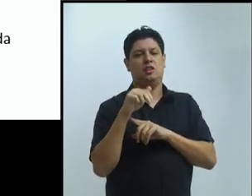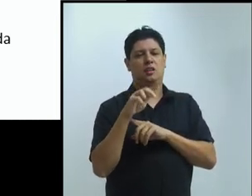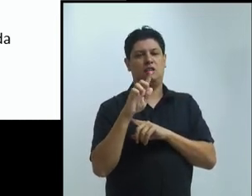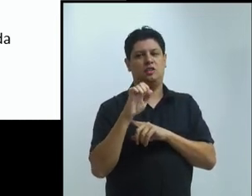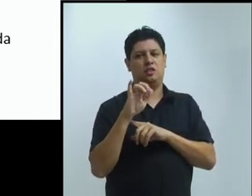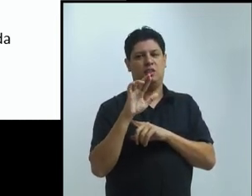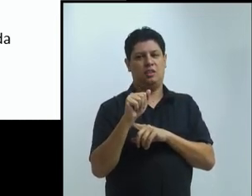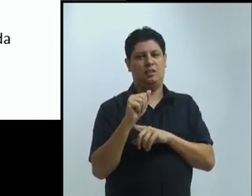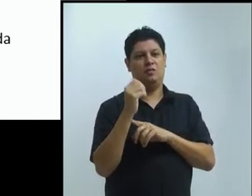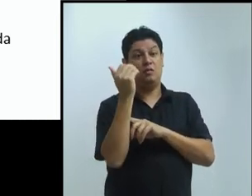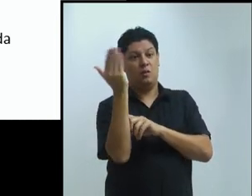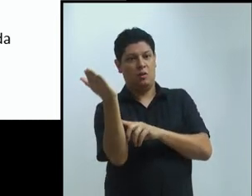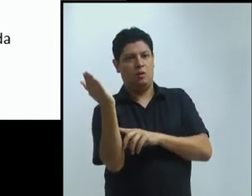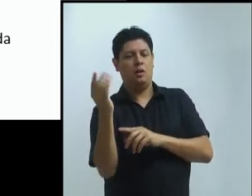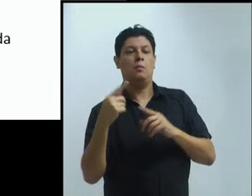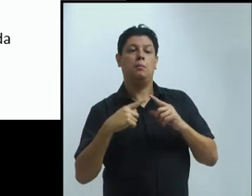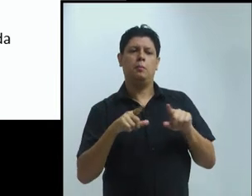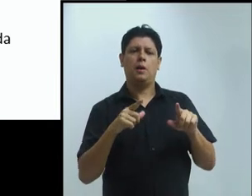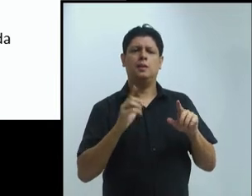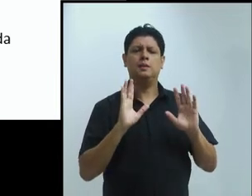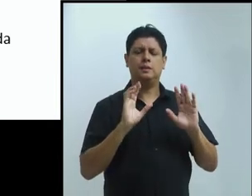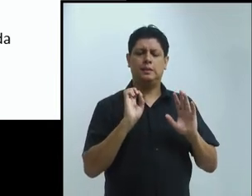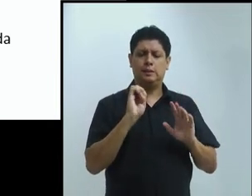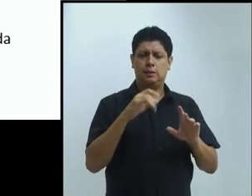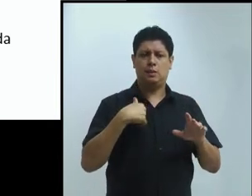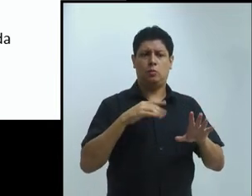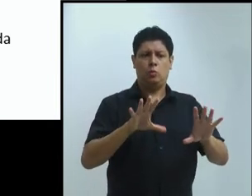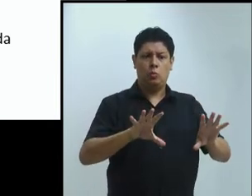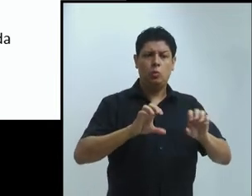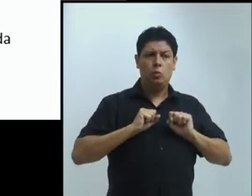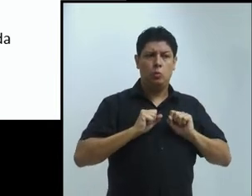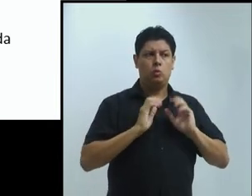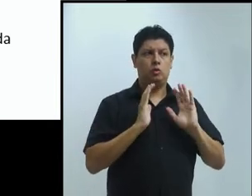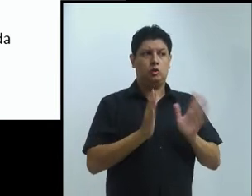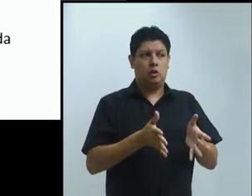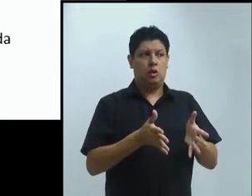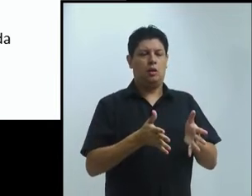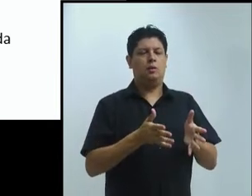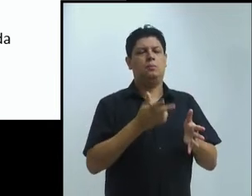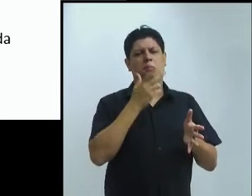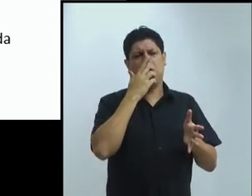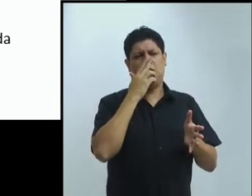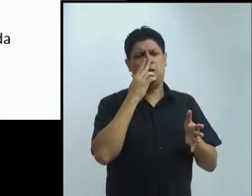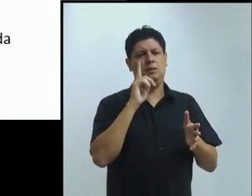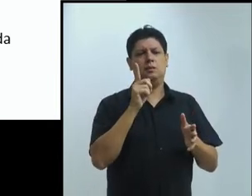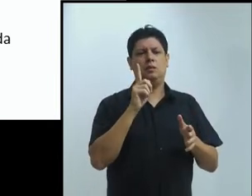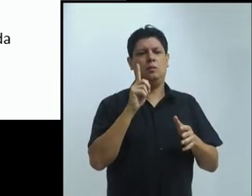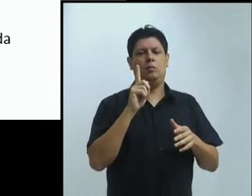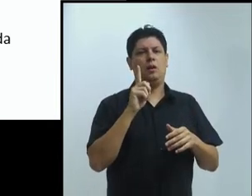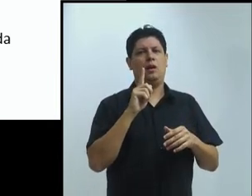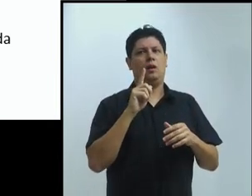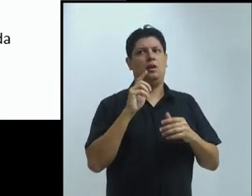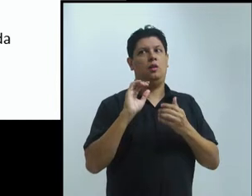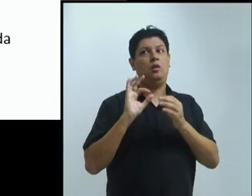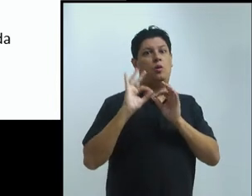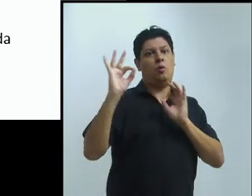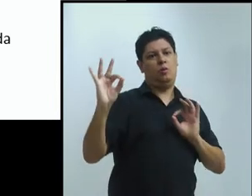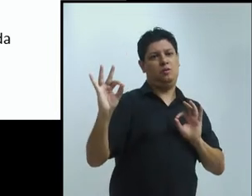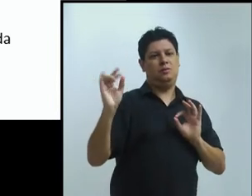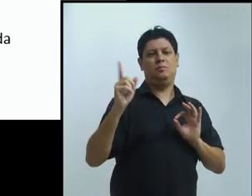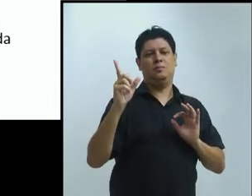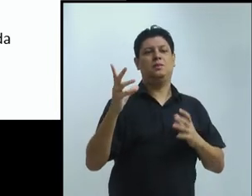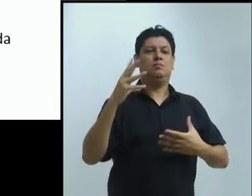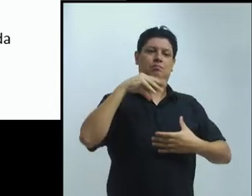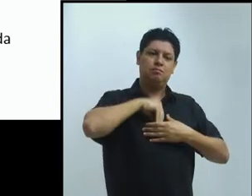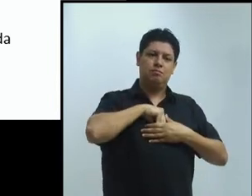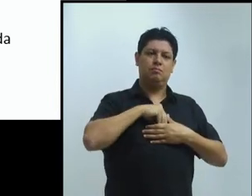Eu me faço um indivíduo também naquela língua. Então, a